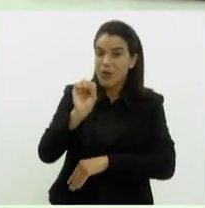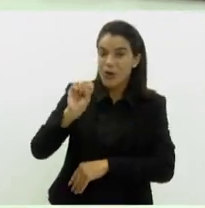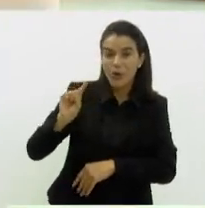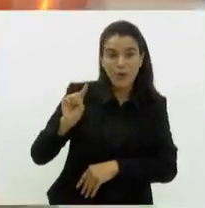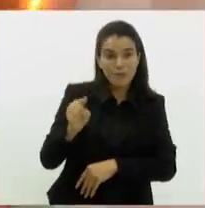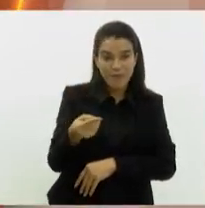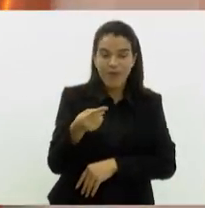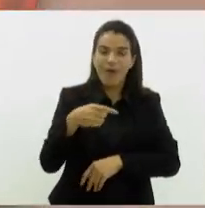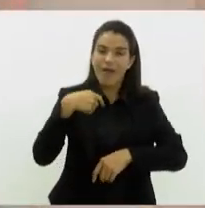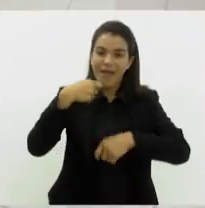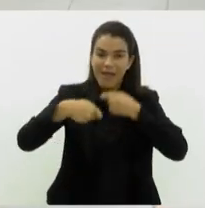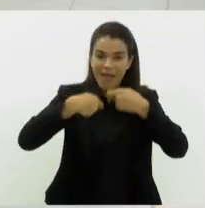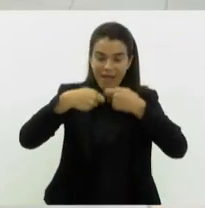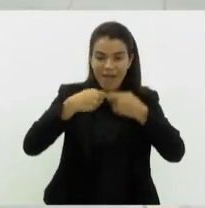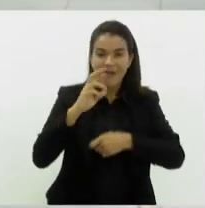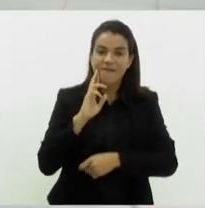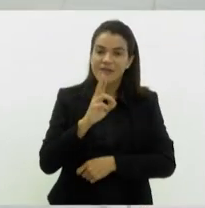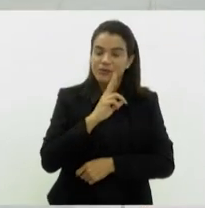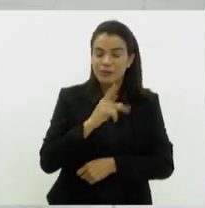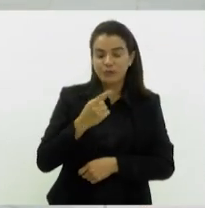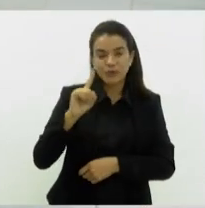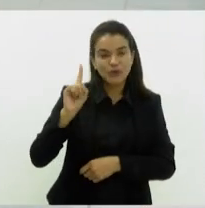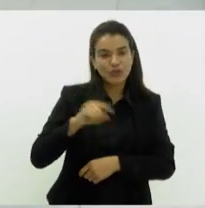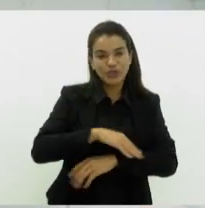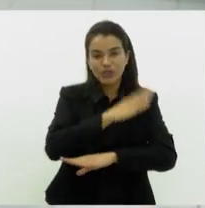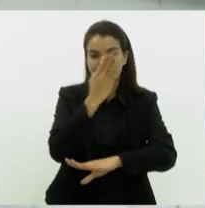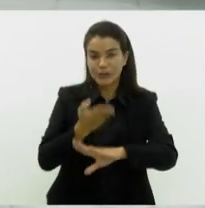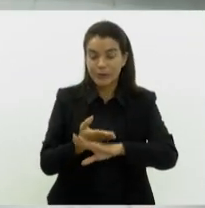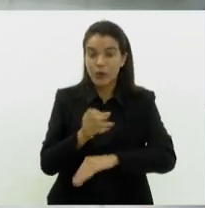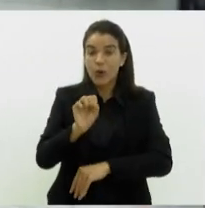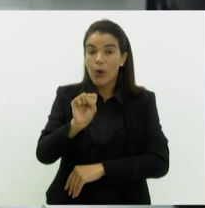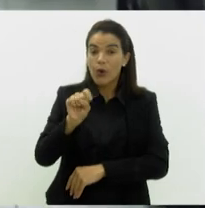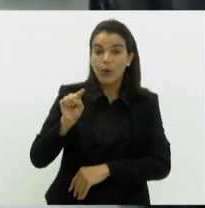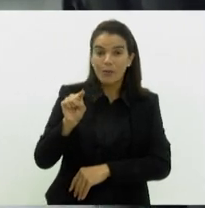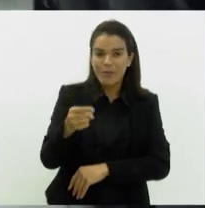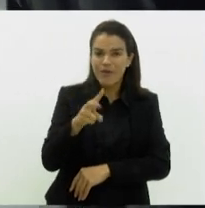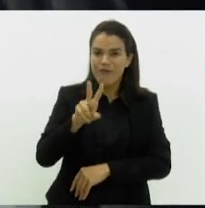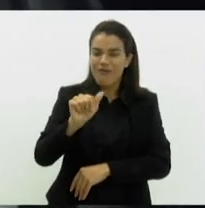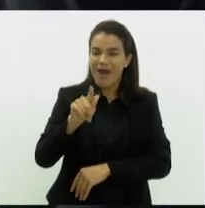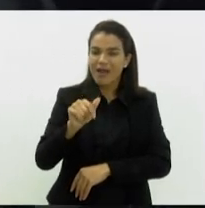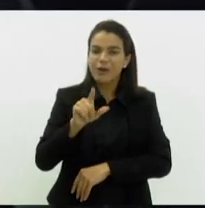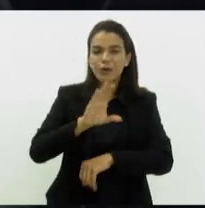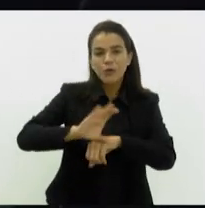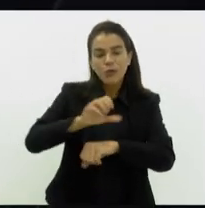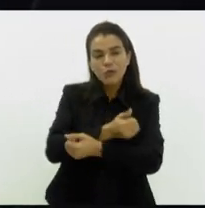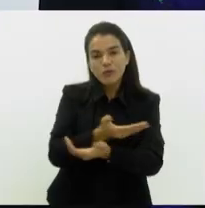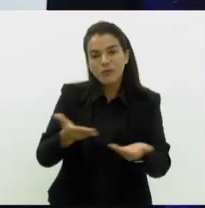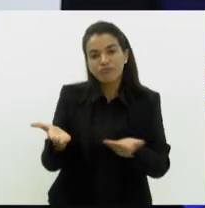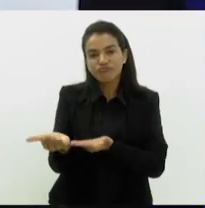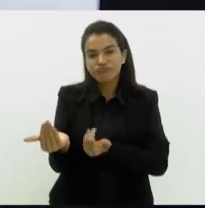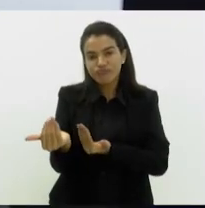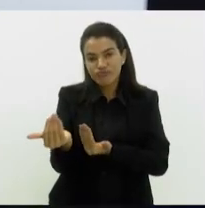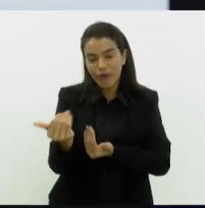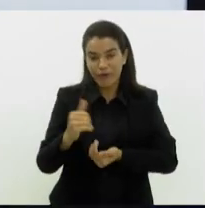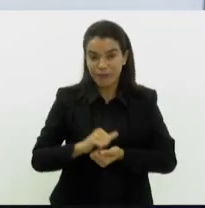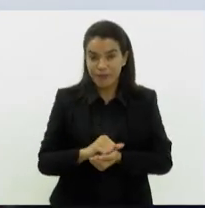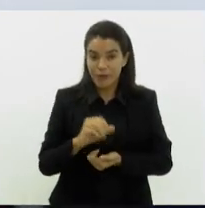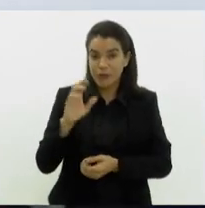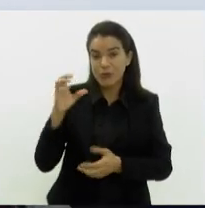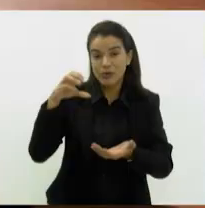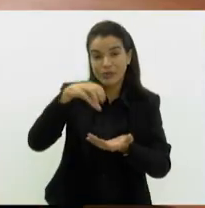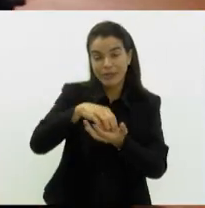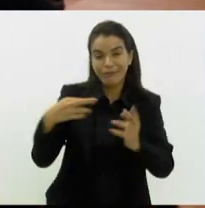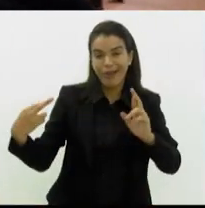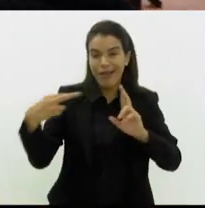por dia. Até o fim do ano, cerca de 22 mil vagas estarão disponíveis em cursos para jovens nos quatro centros de referência para a